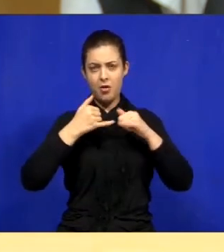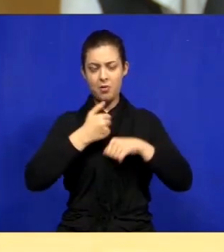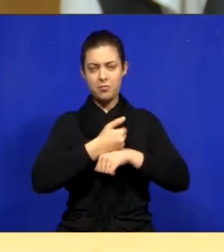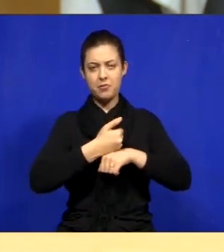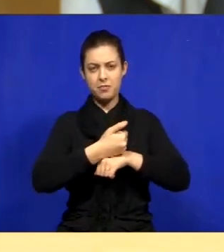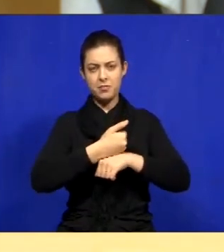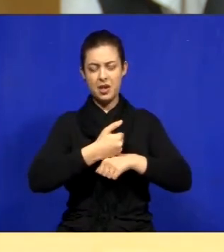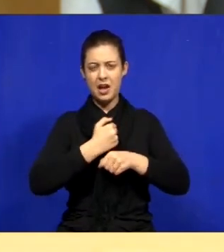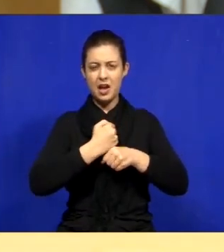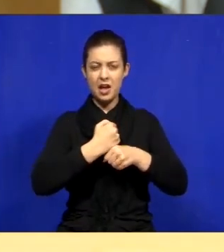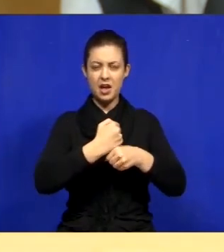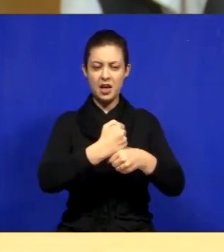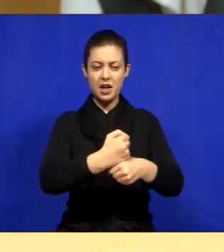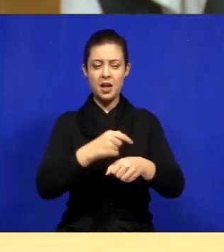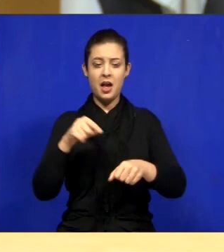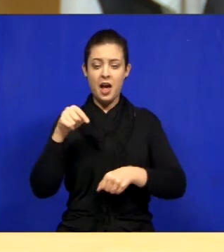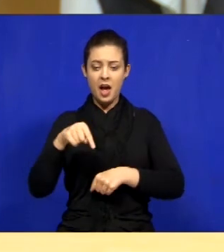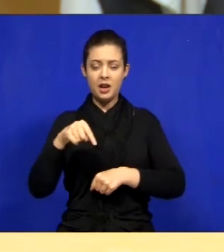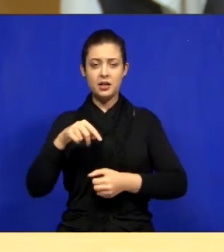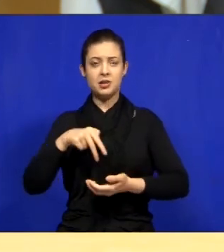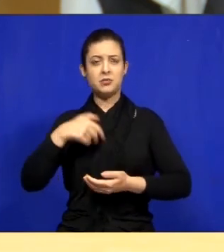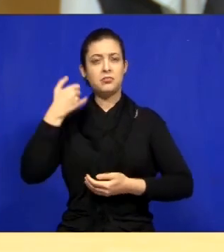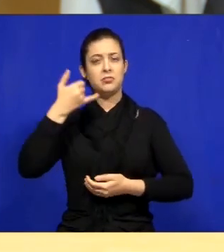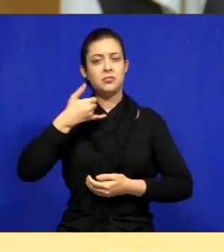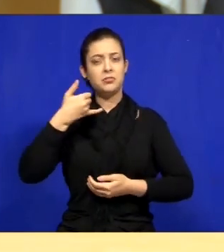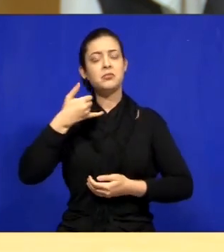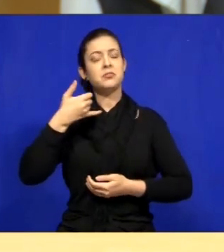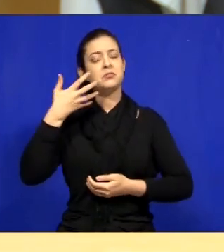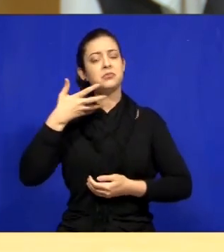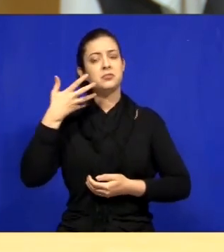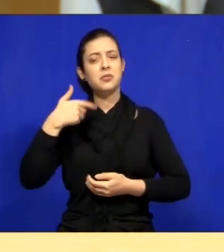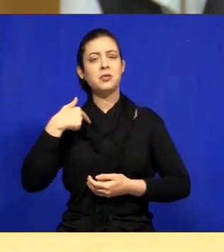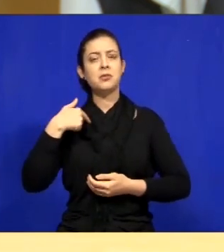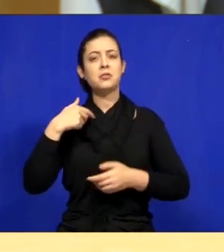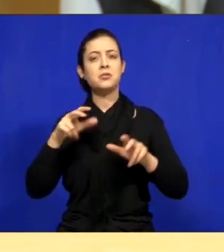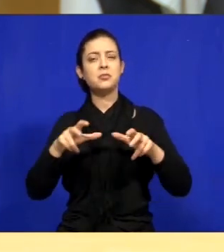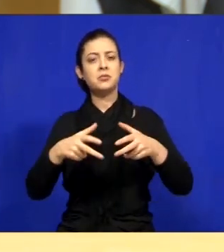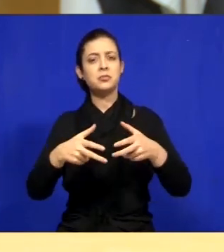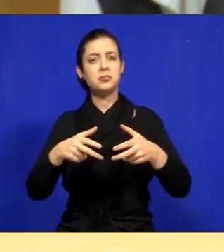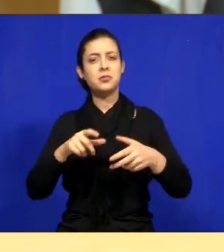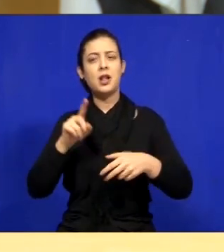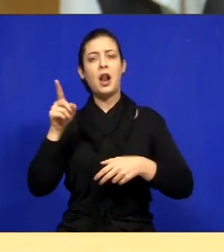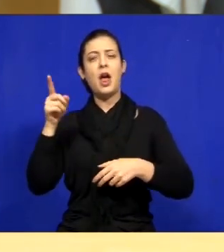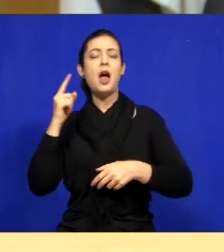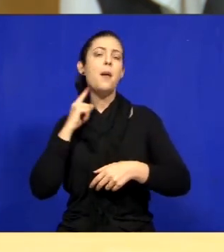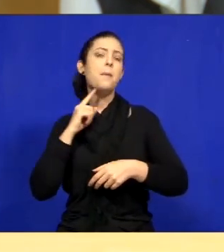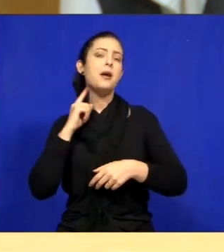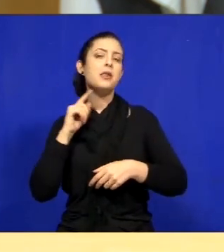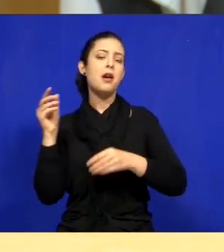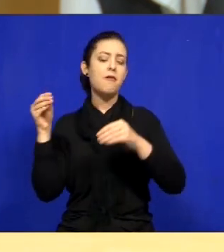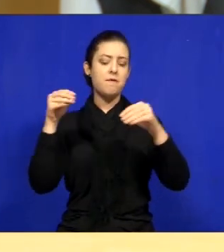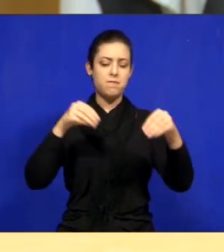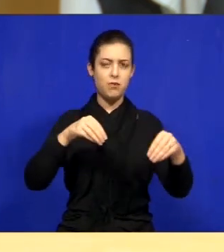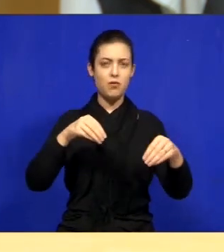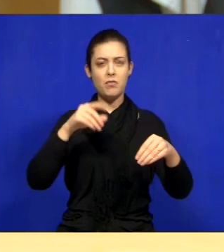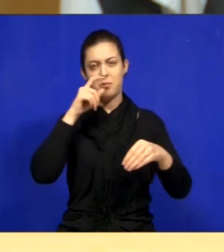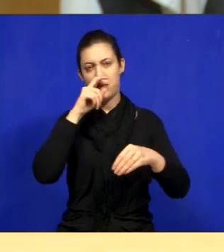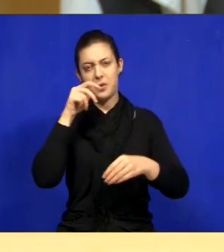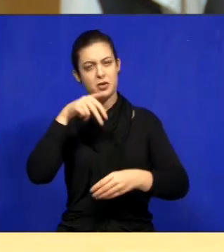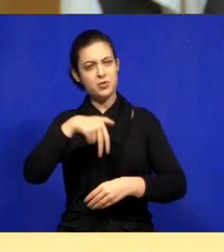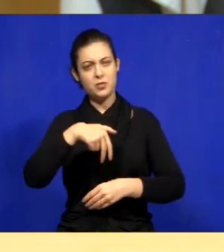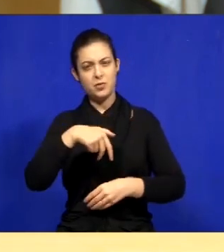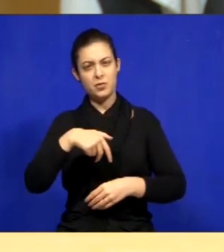eu sei disso. Mas aqui nessa tribuna esse vereador Valmir do Parque Minha Lua que veio lá de Cristina, Minas Gerais não veio aqui para mentir,